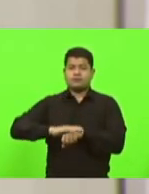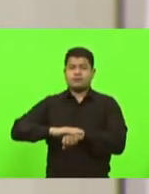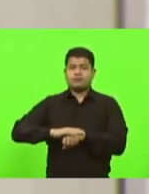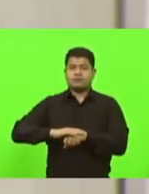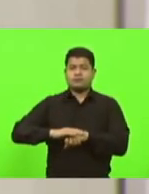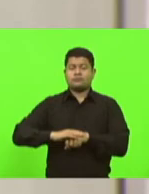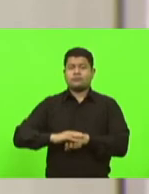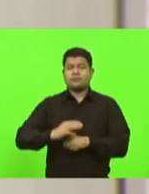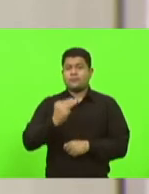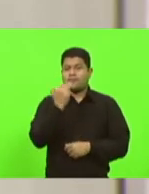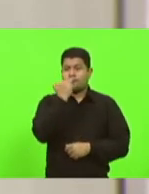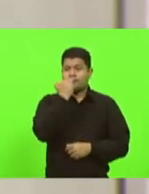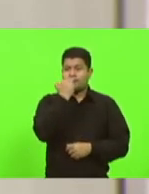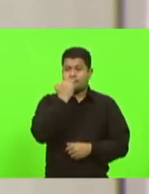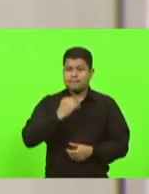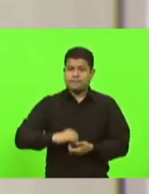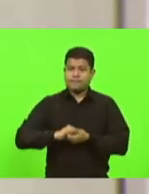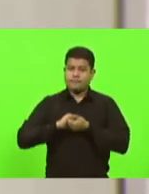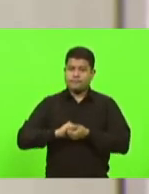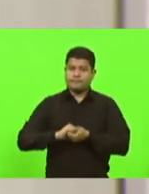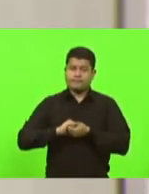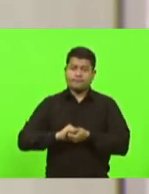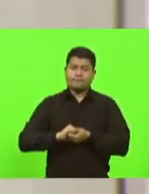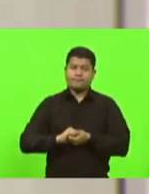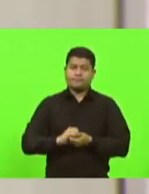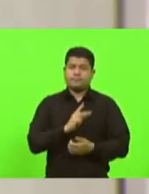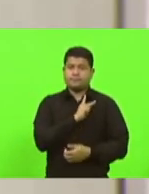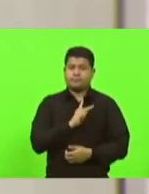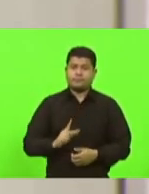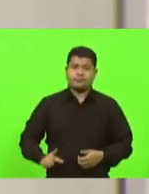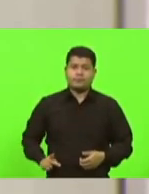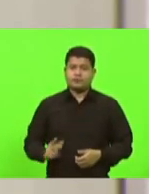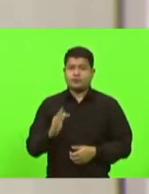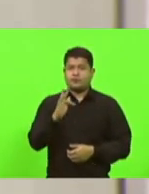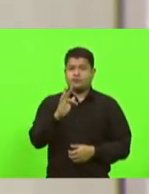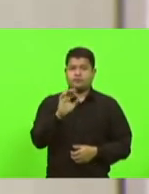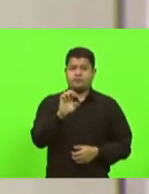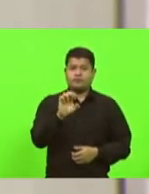Sopels, cumprimentando o presidente da FEAGRO,